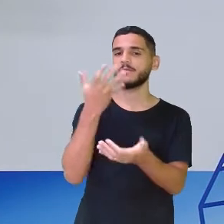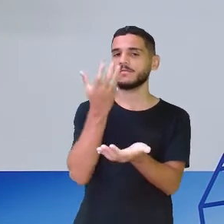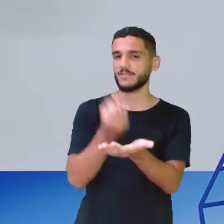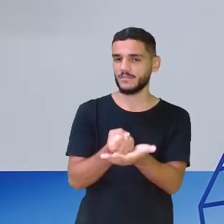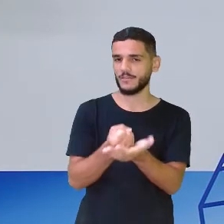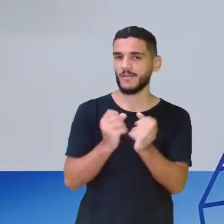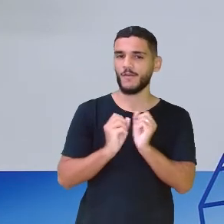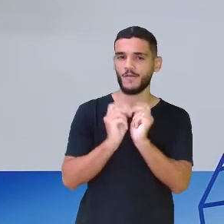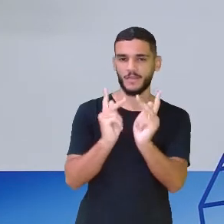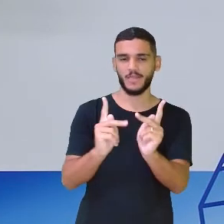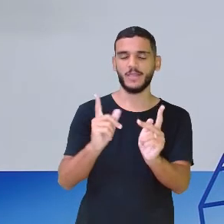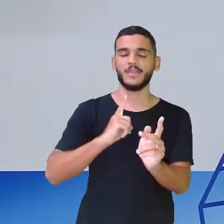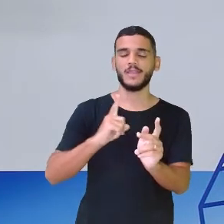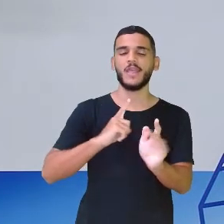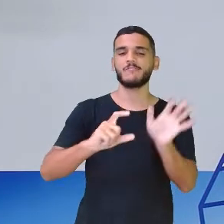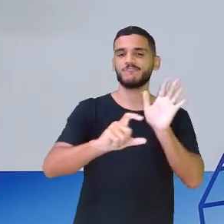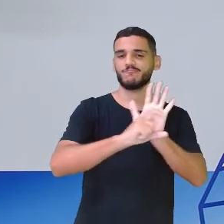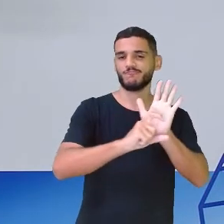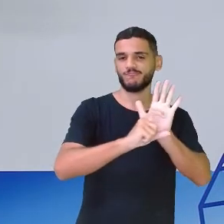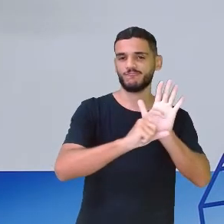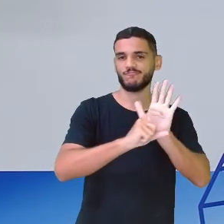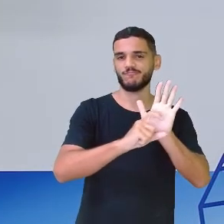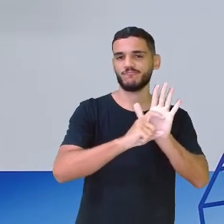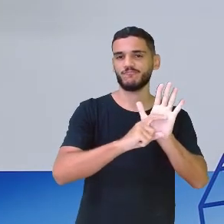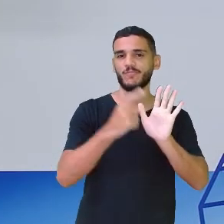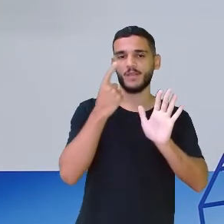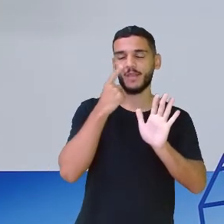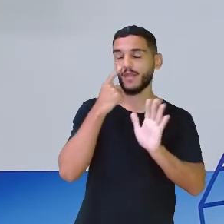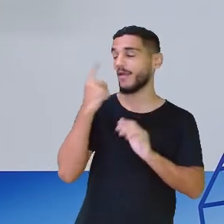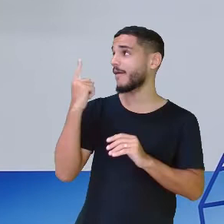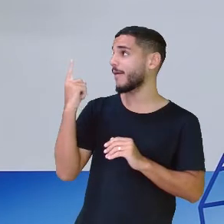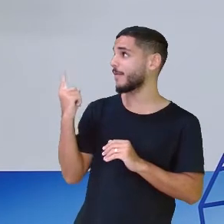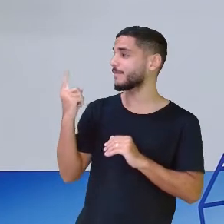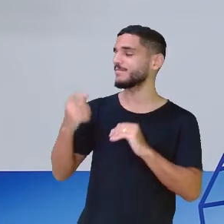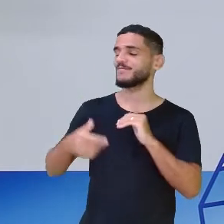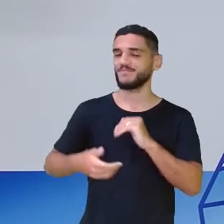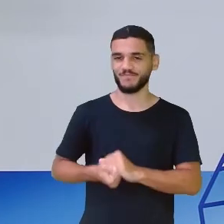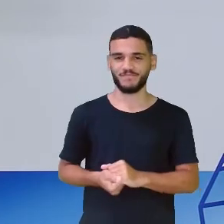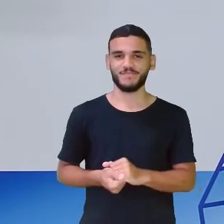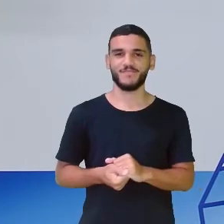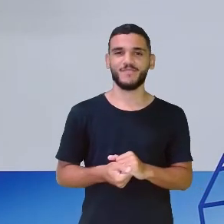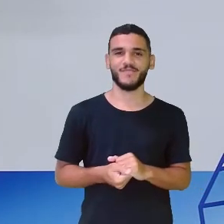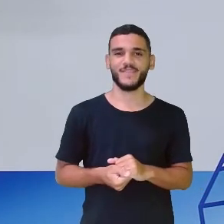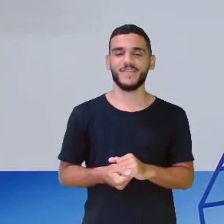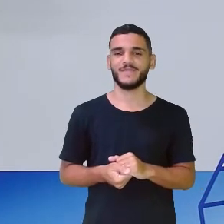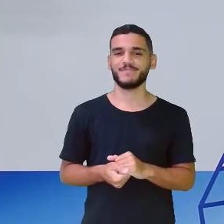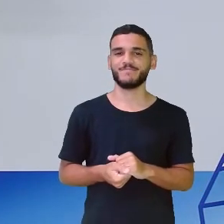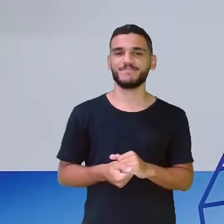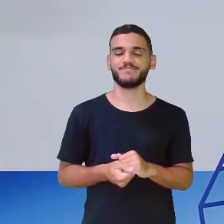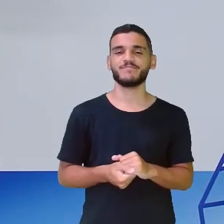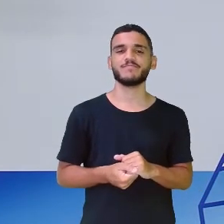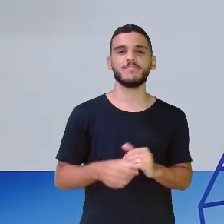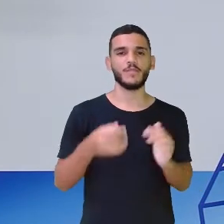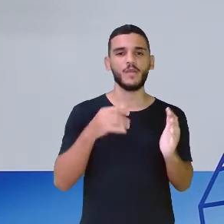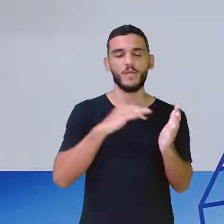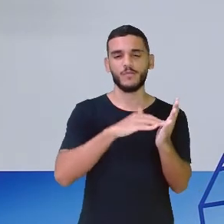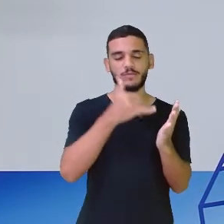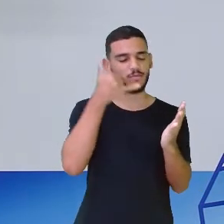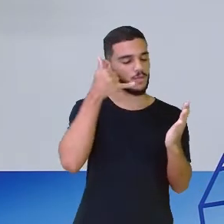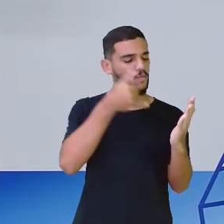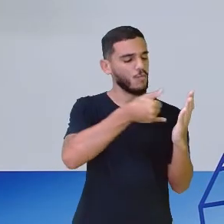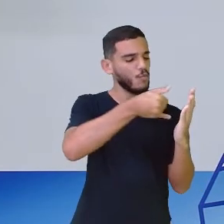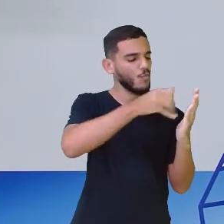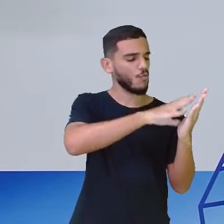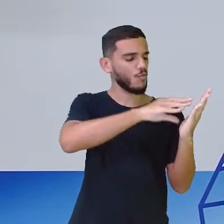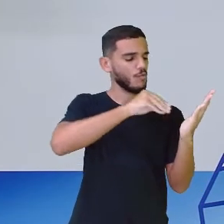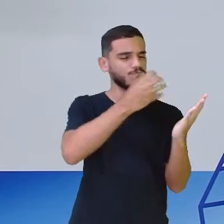A gente tem aí o QR Code sendo apresentado na telinha. Foca aí a tela do seu celular e baixa